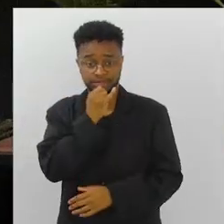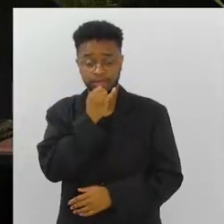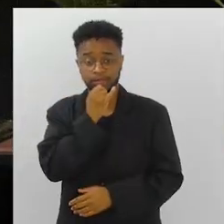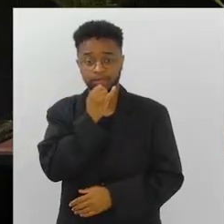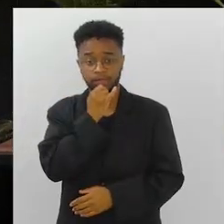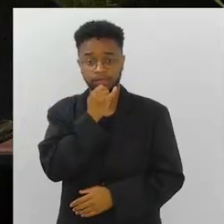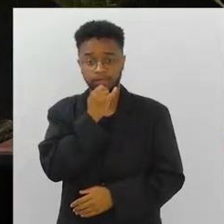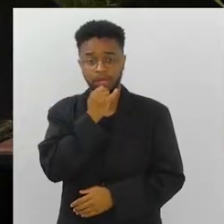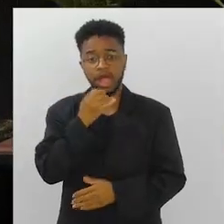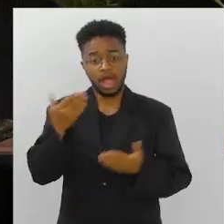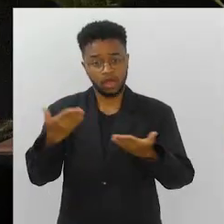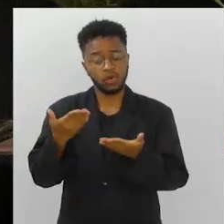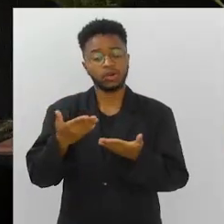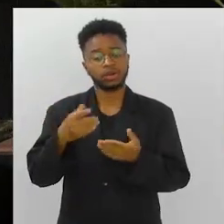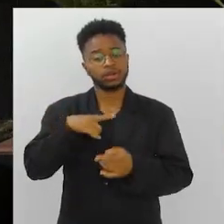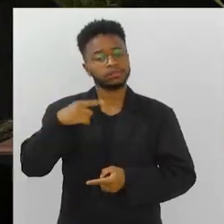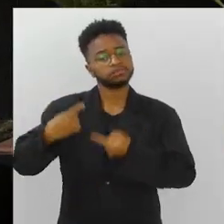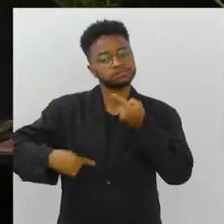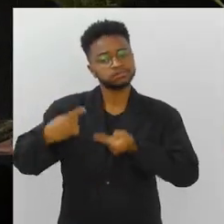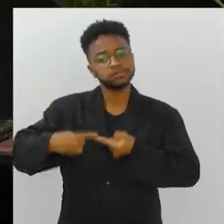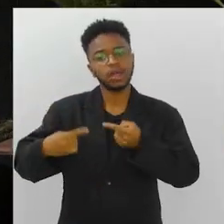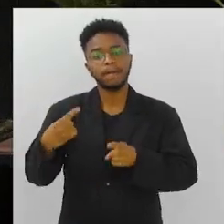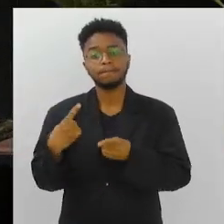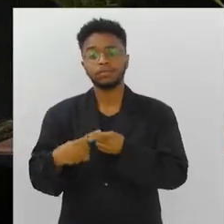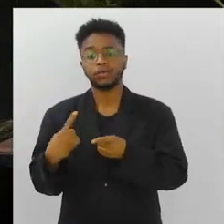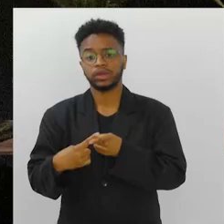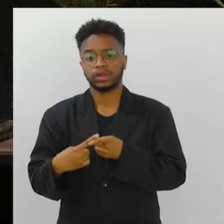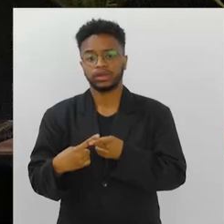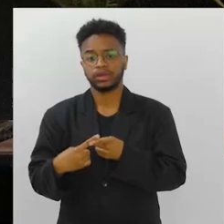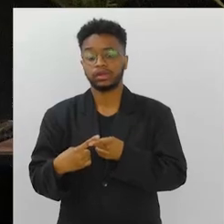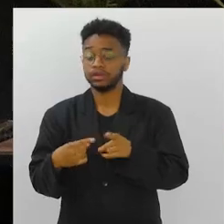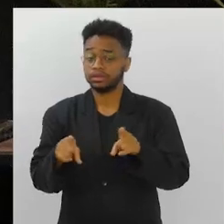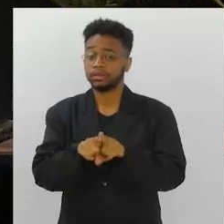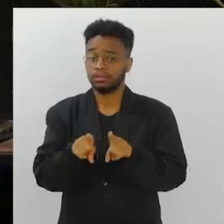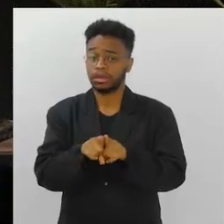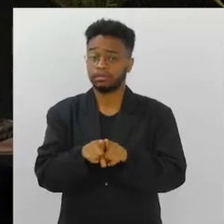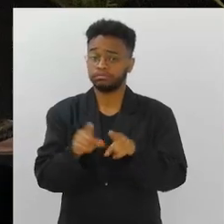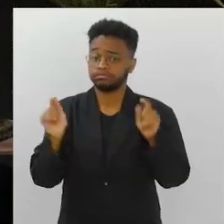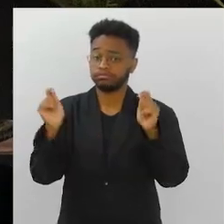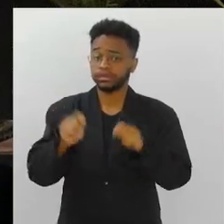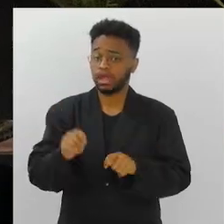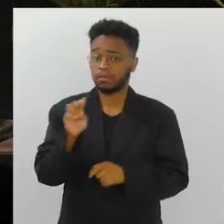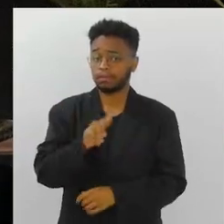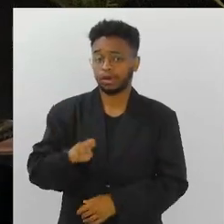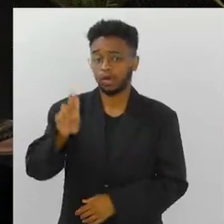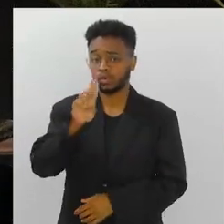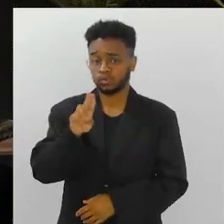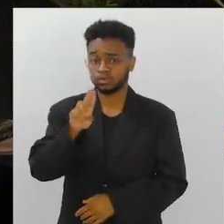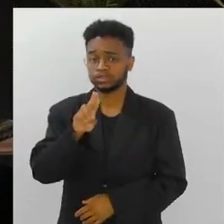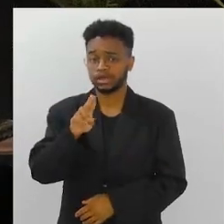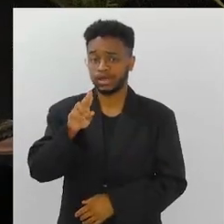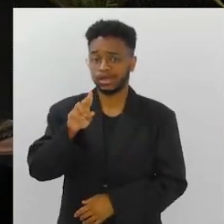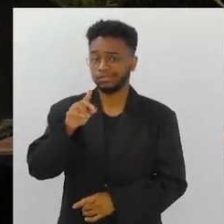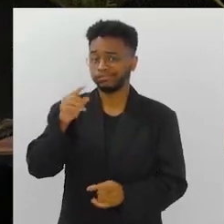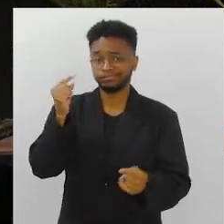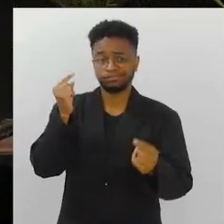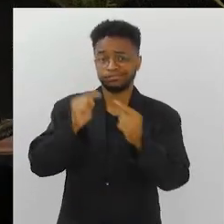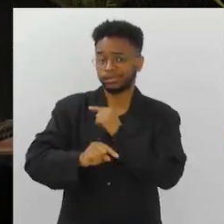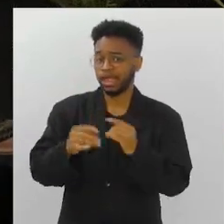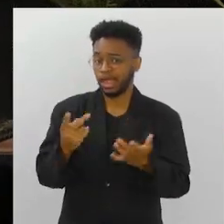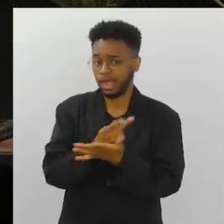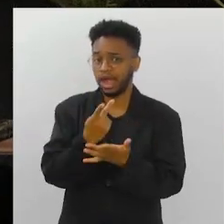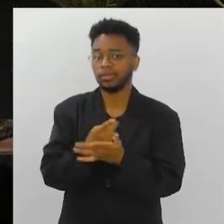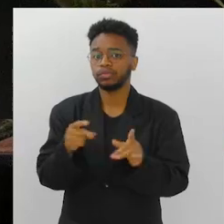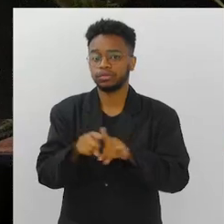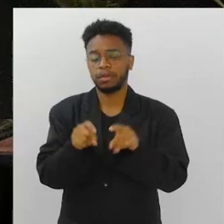por exemplo, está na pauta de debate justamente porque ela também pode ser usada de forma equivocada